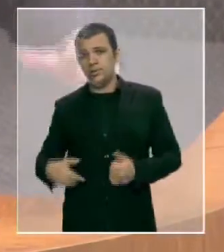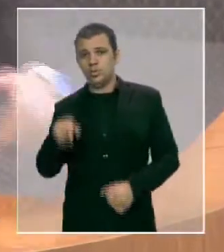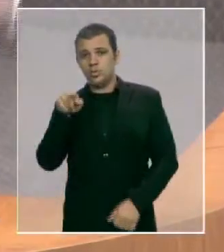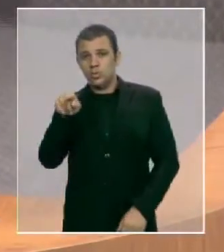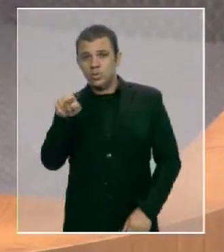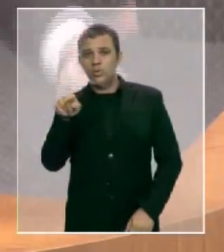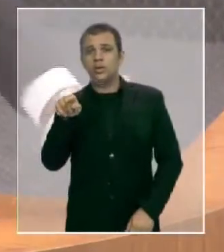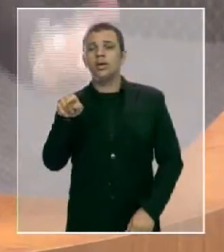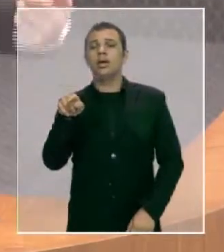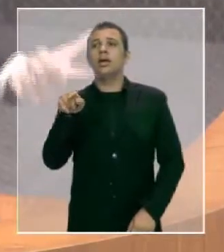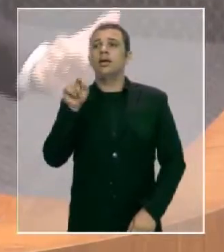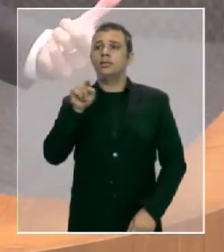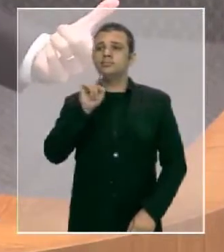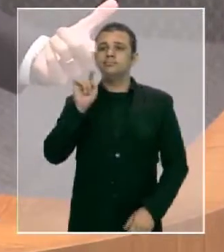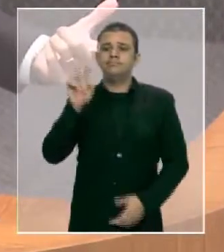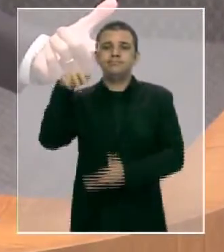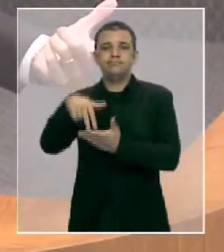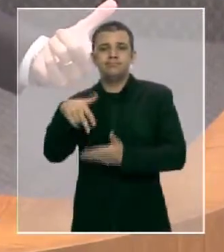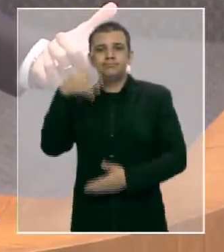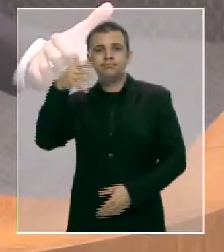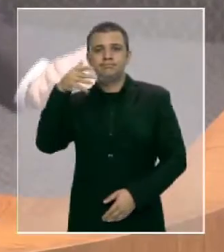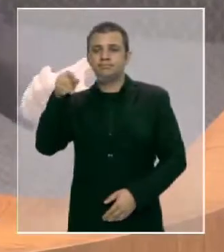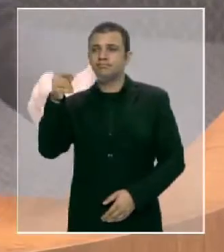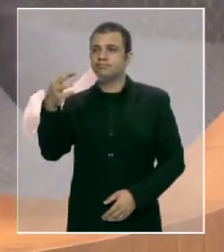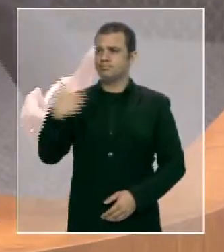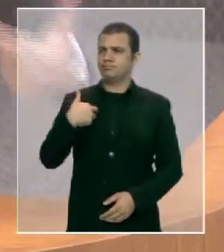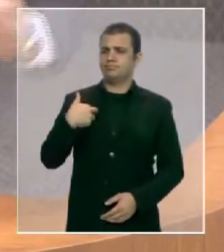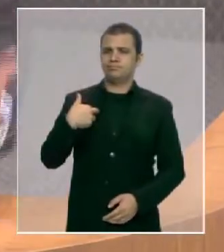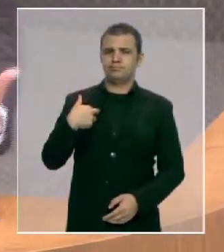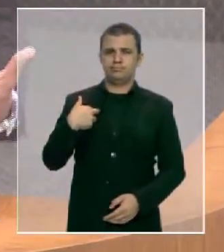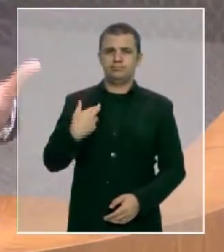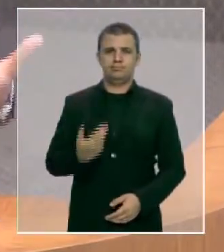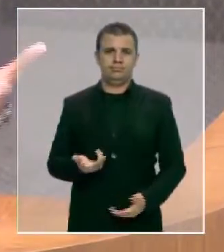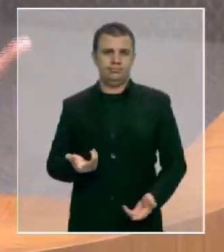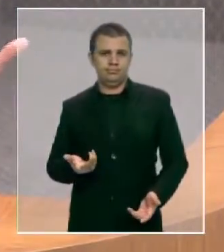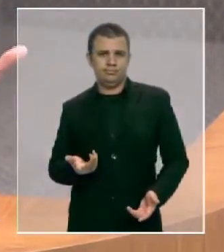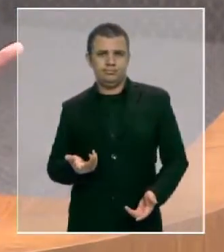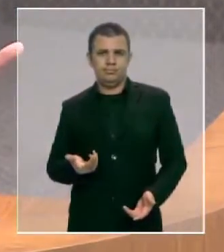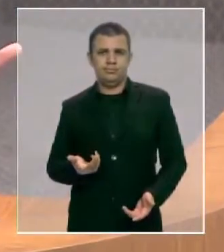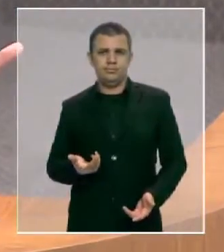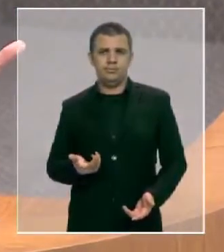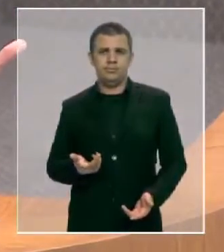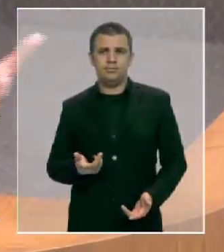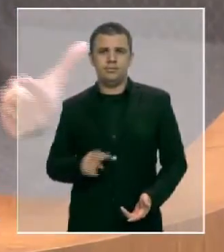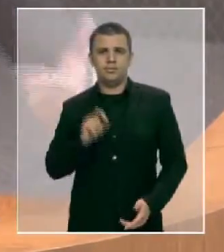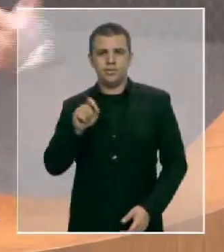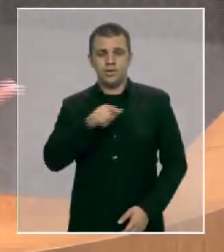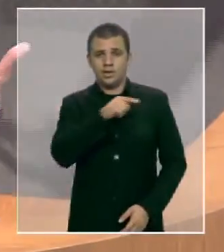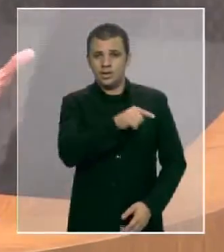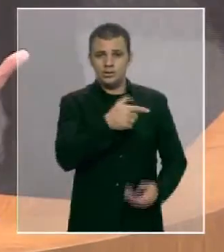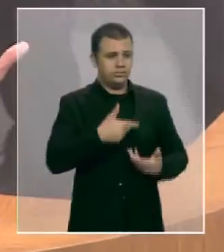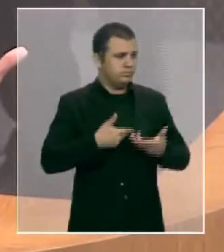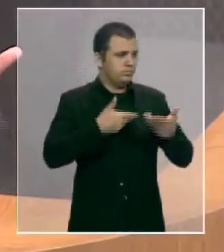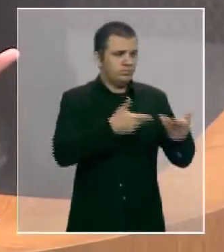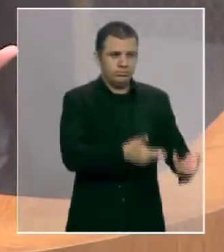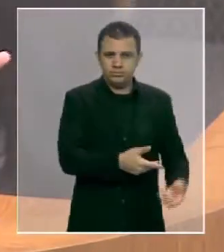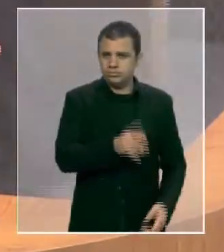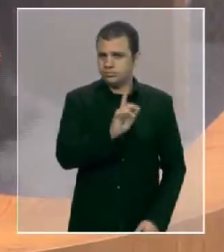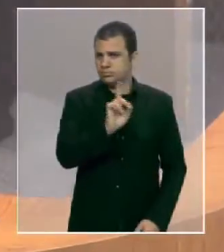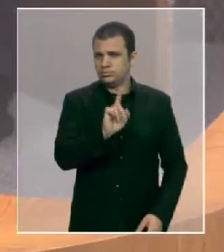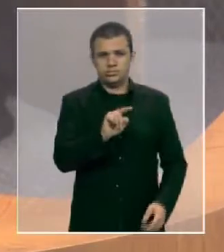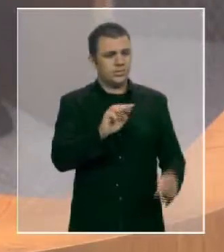tenta me responder. Ou seja, não me recebe, não me manda as informações,